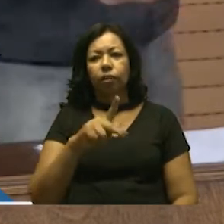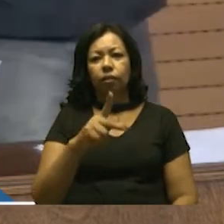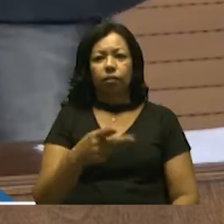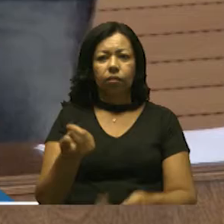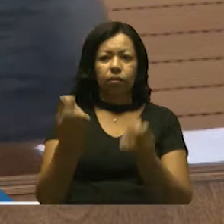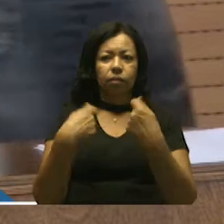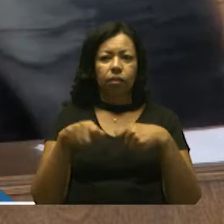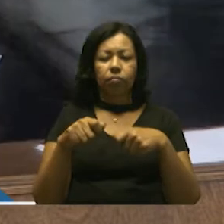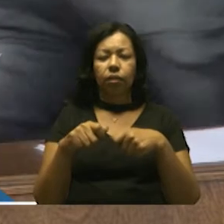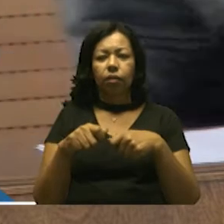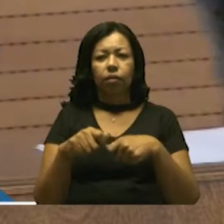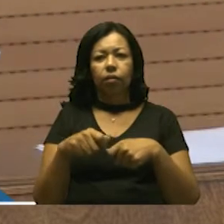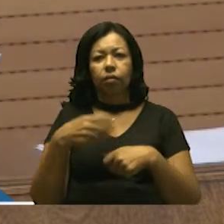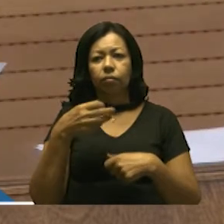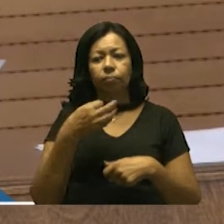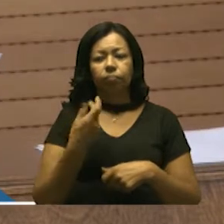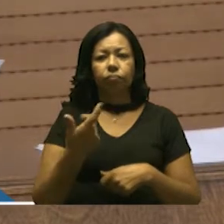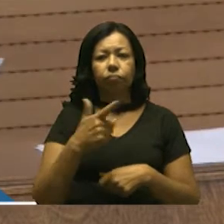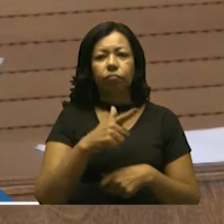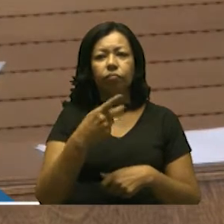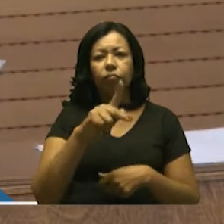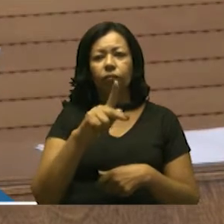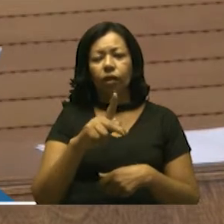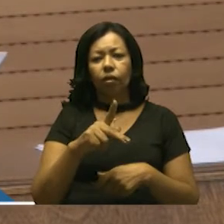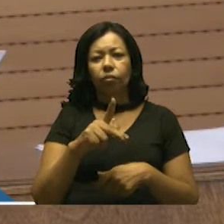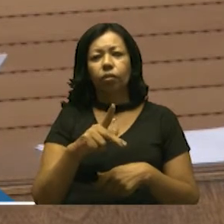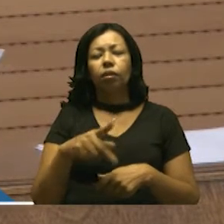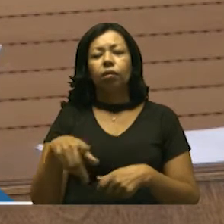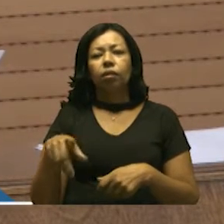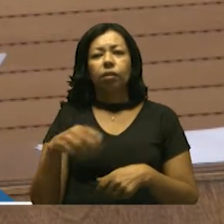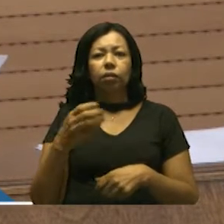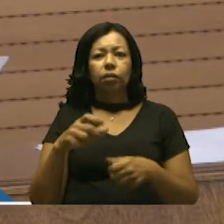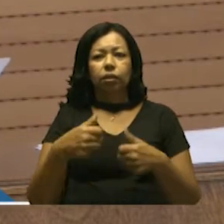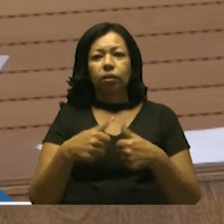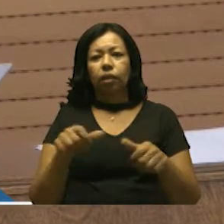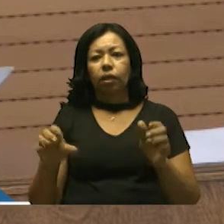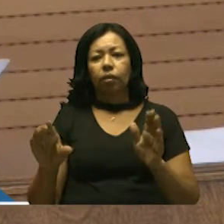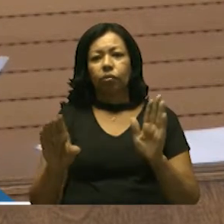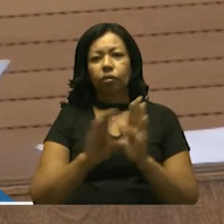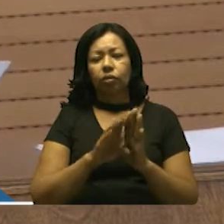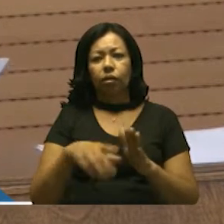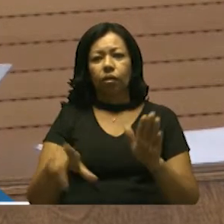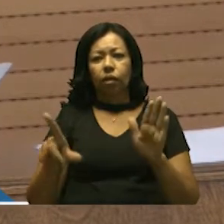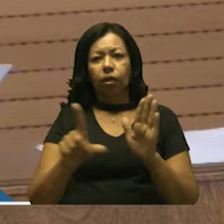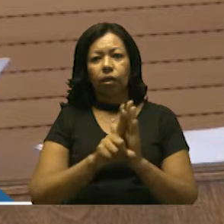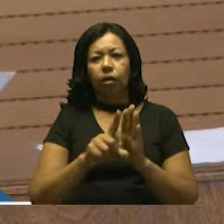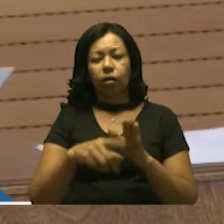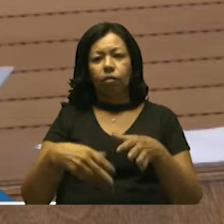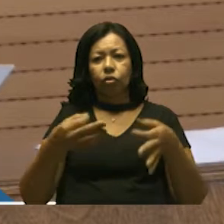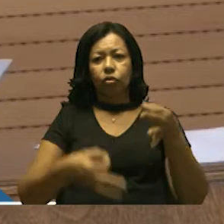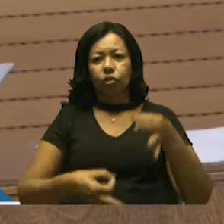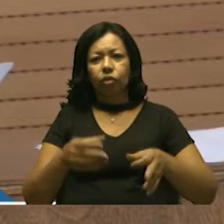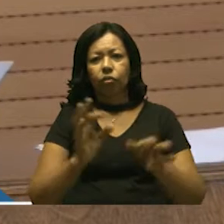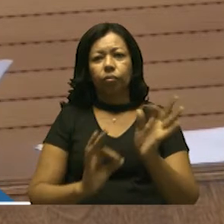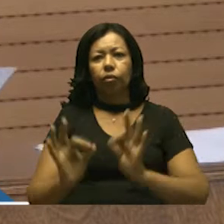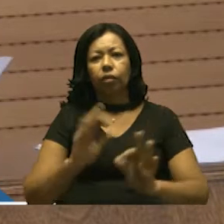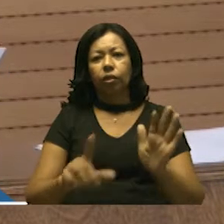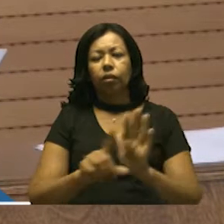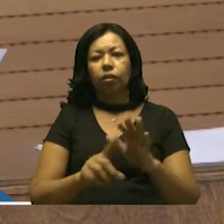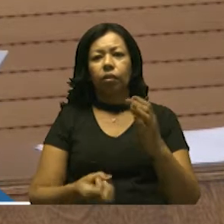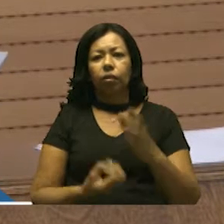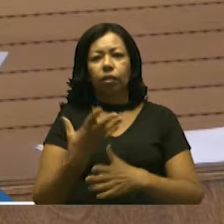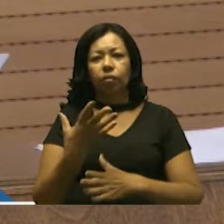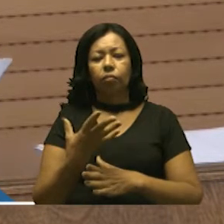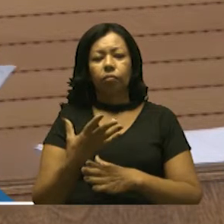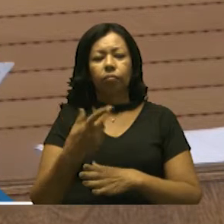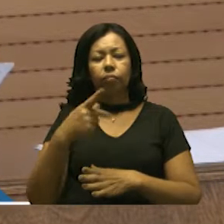de receber parecer, quanto ao seu aspecto constitucional, legal e jurídico, o projeto de lei de autoria do